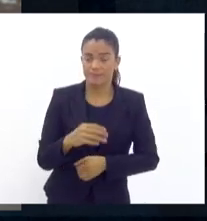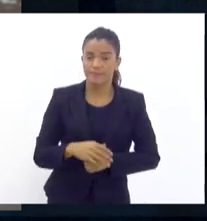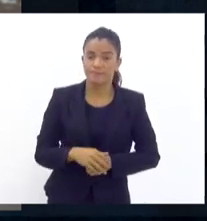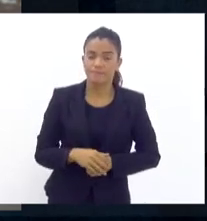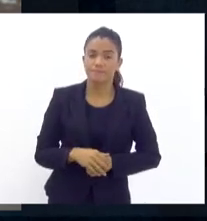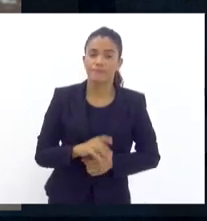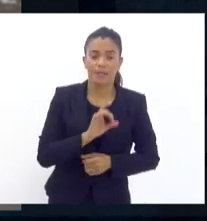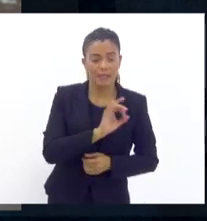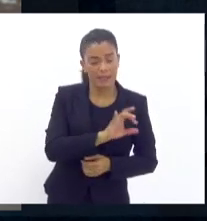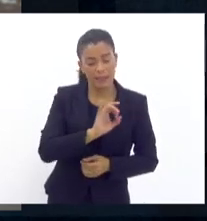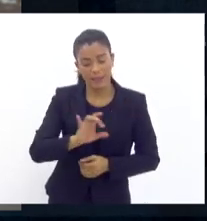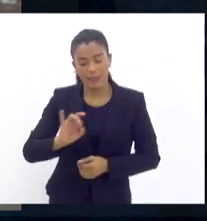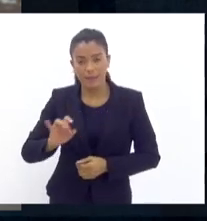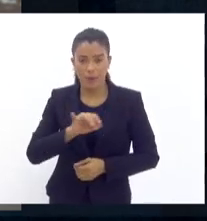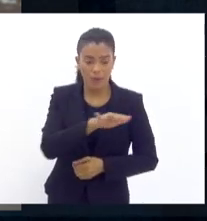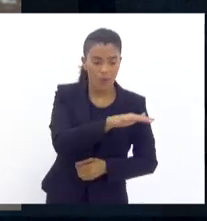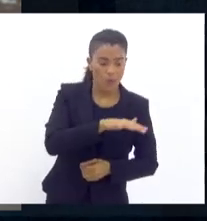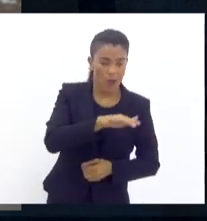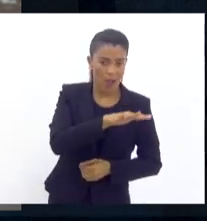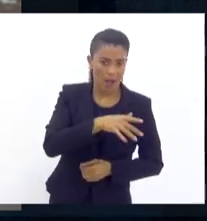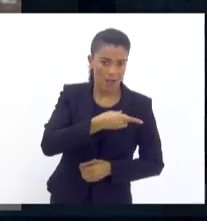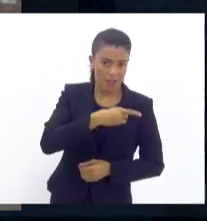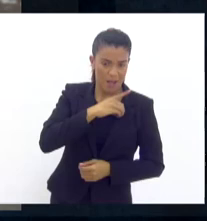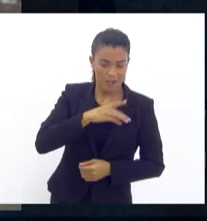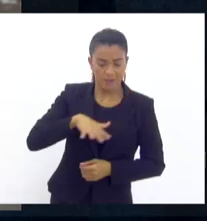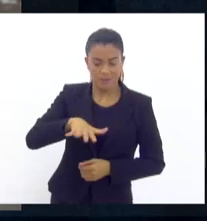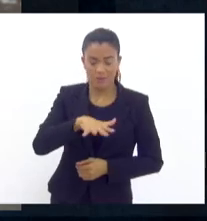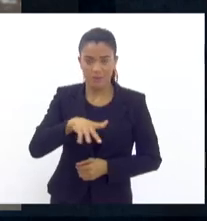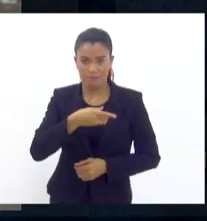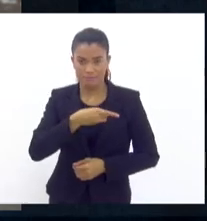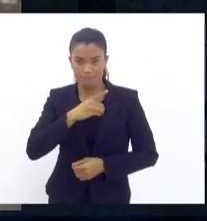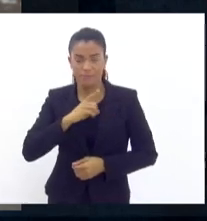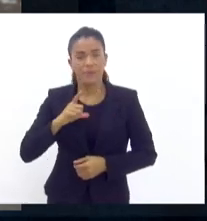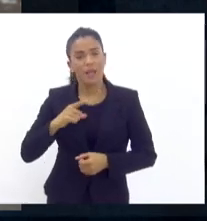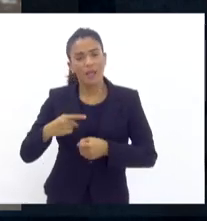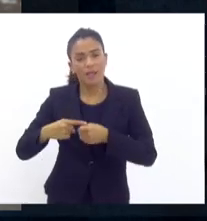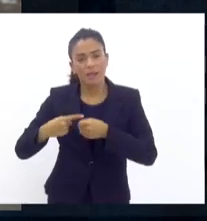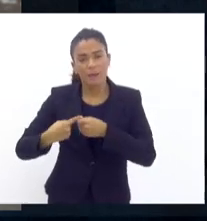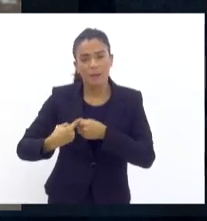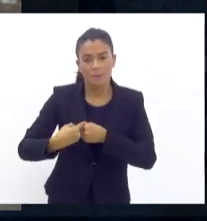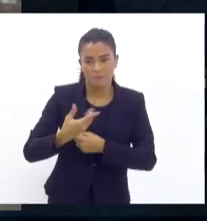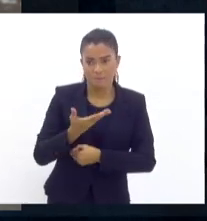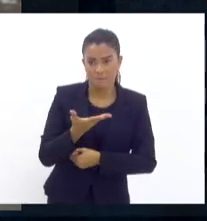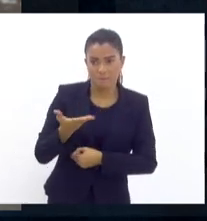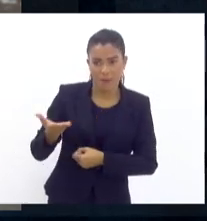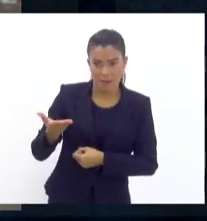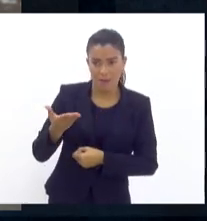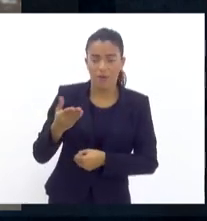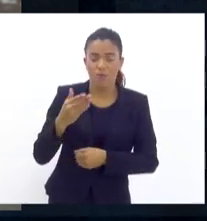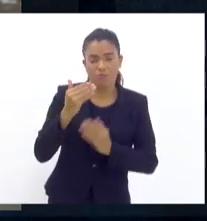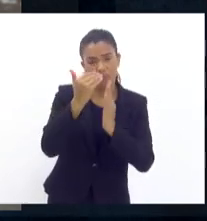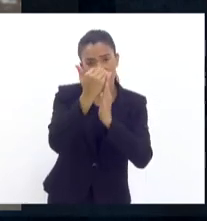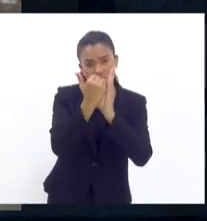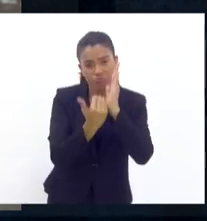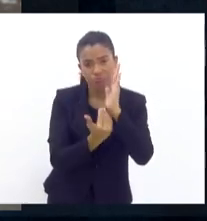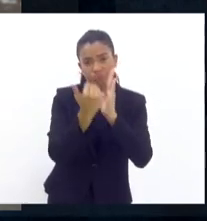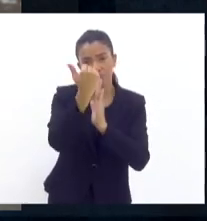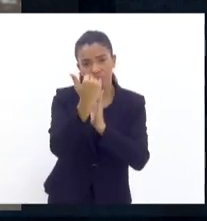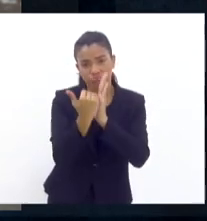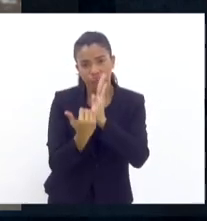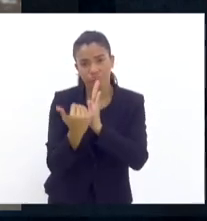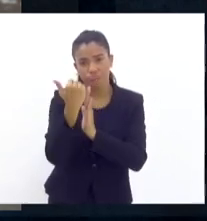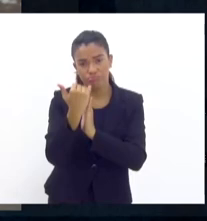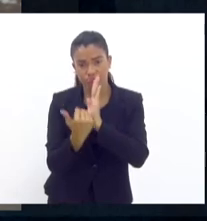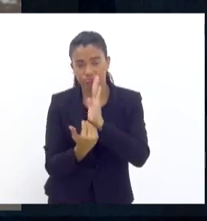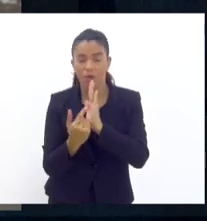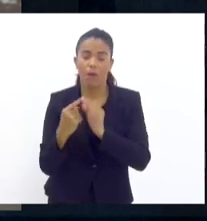cada uma abrangendo uma área de delegacia. Esses são os bairros que são... que compõem cada área de delegacias.